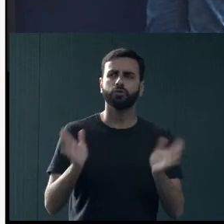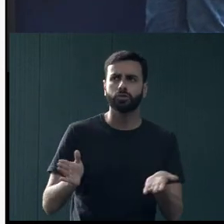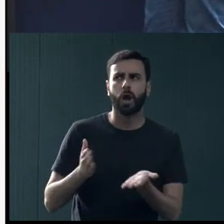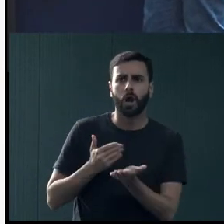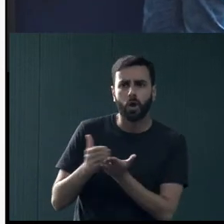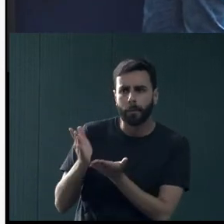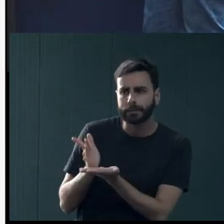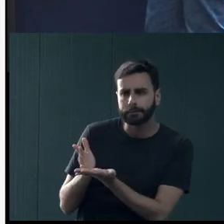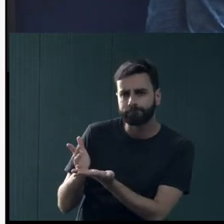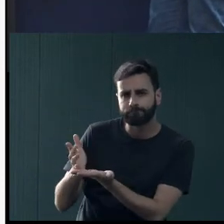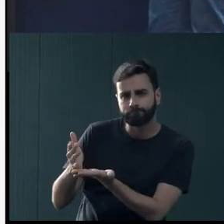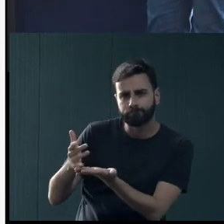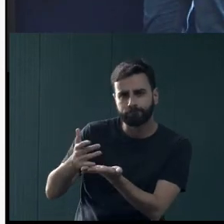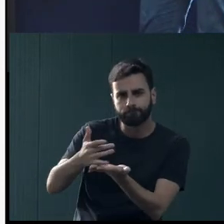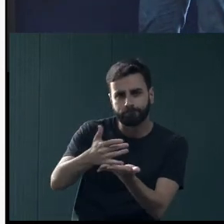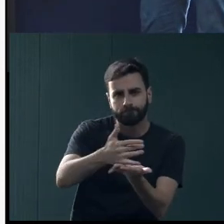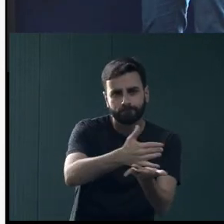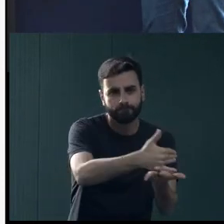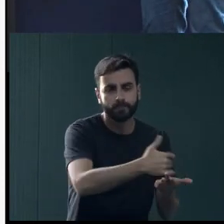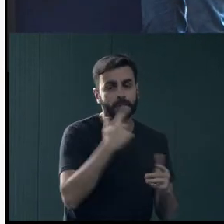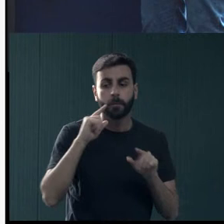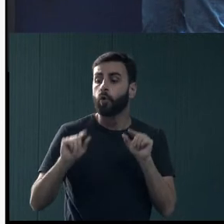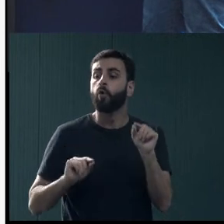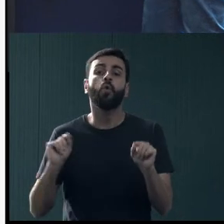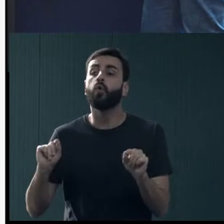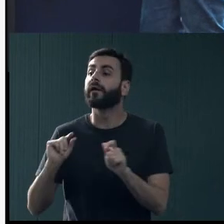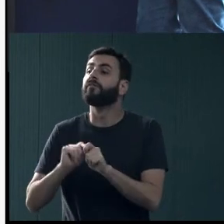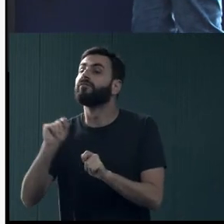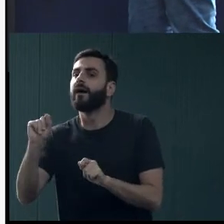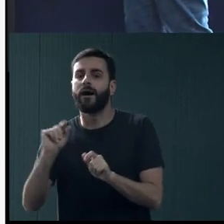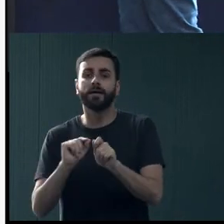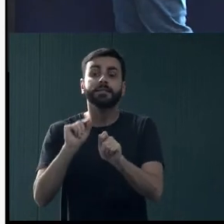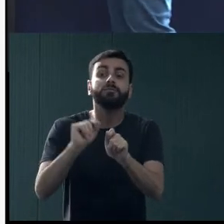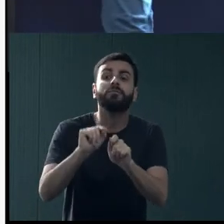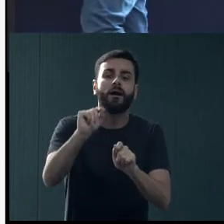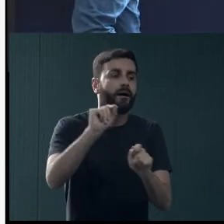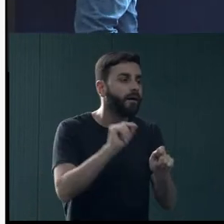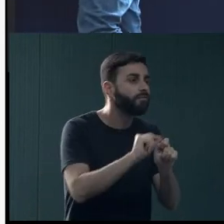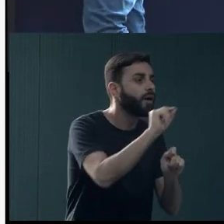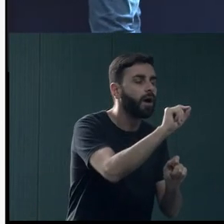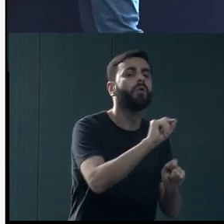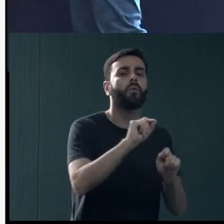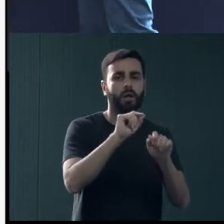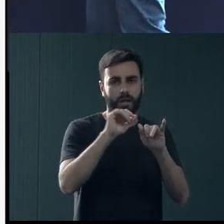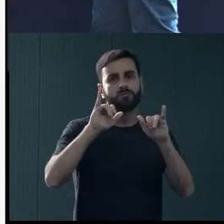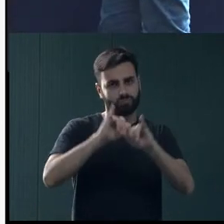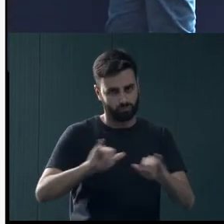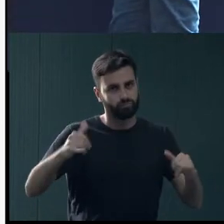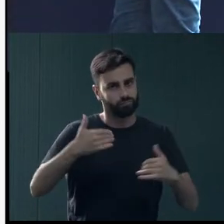as ações de saúde mental que a gente tem na universidade, para ser divulgada posteriormente. Próximo, por favor.